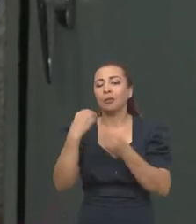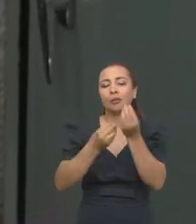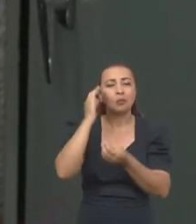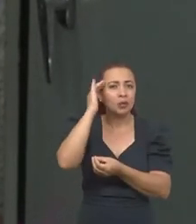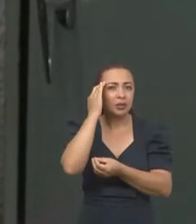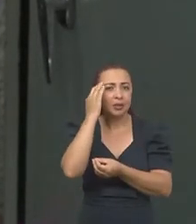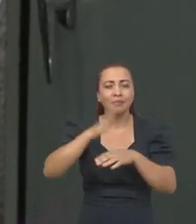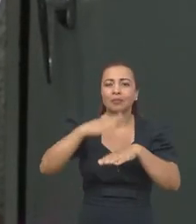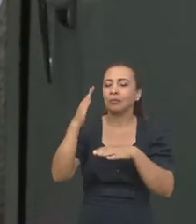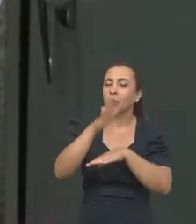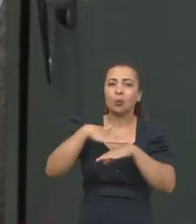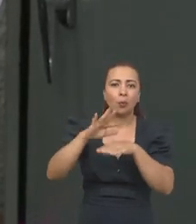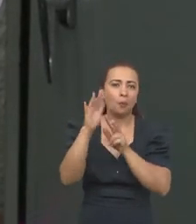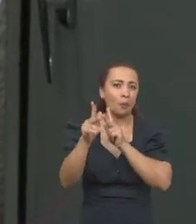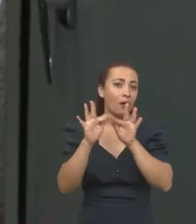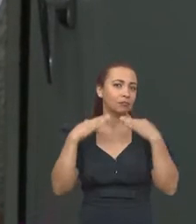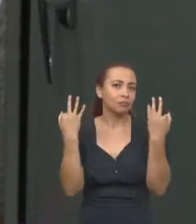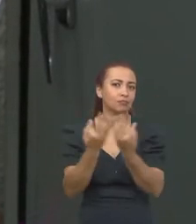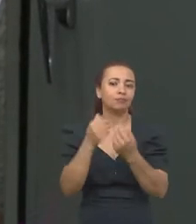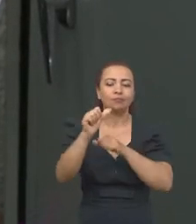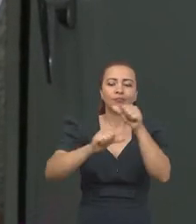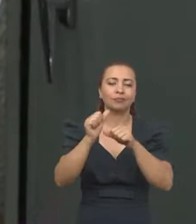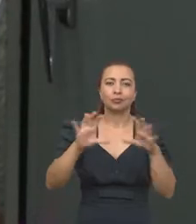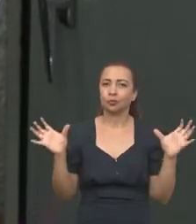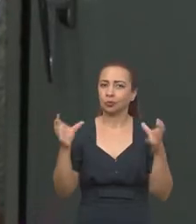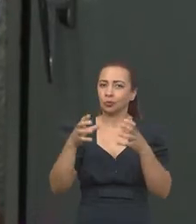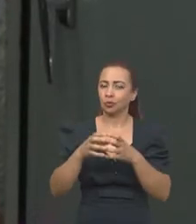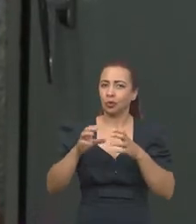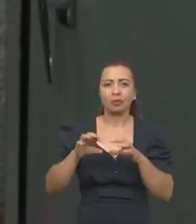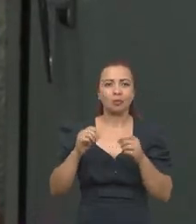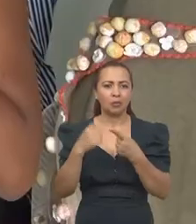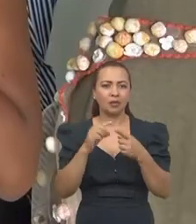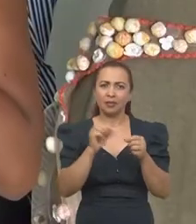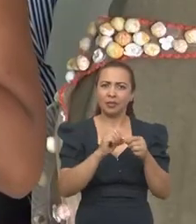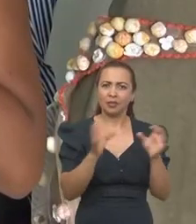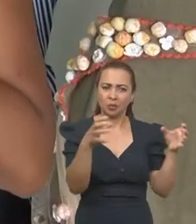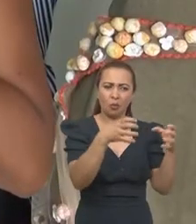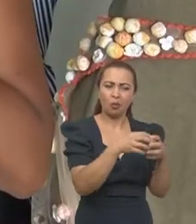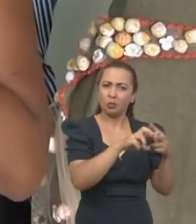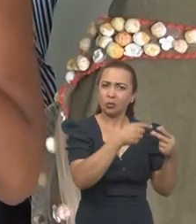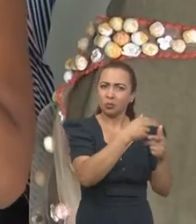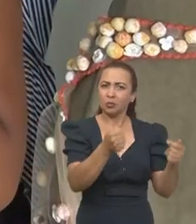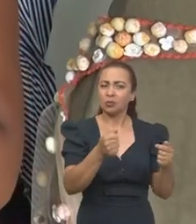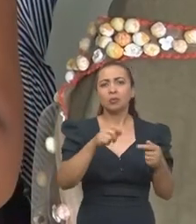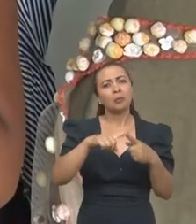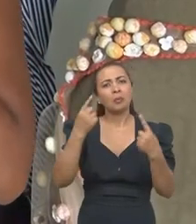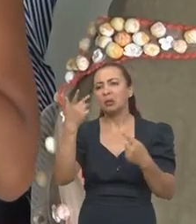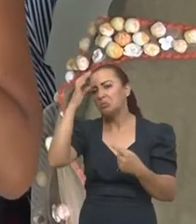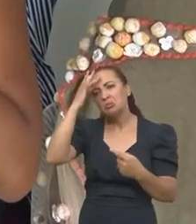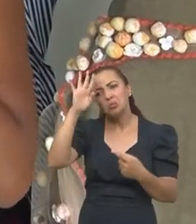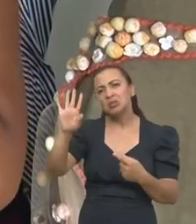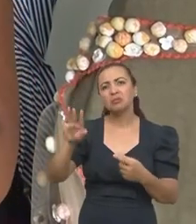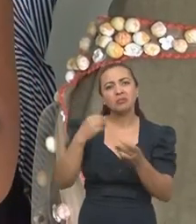entender mais sobre as famílias do desenvolvimento de uma coleção. Porque eu fazia coleção, mas não tinha essa noção